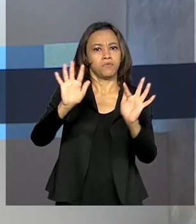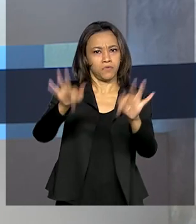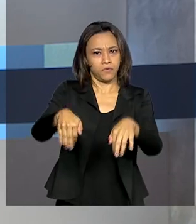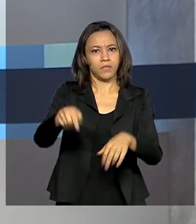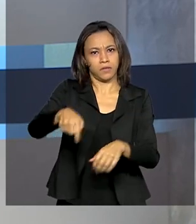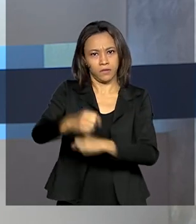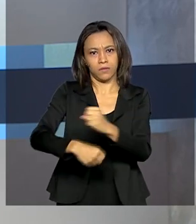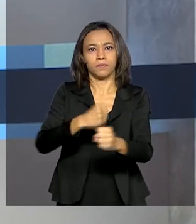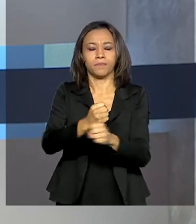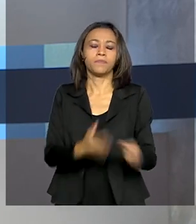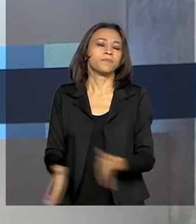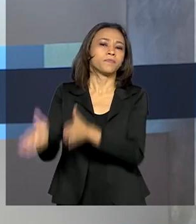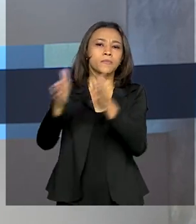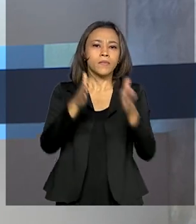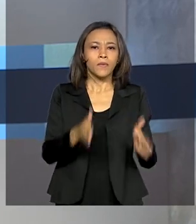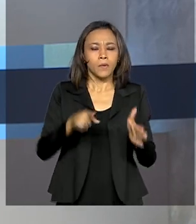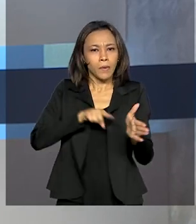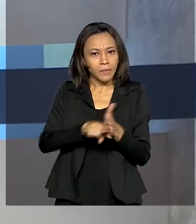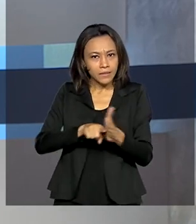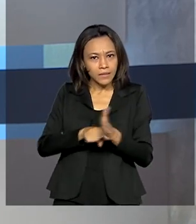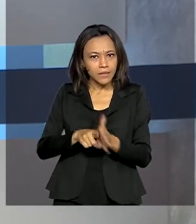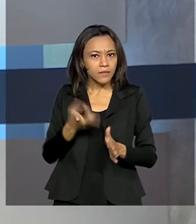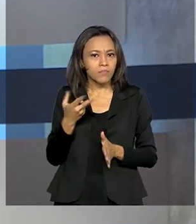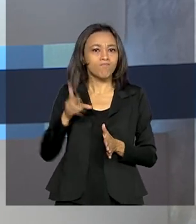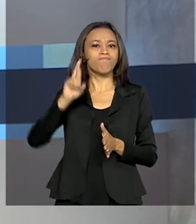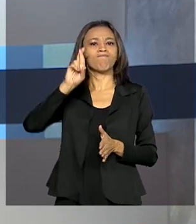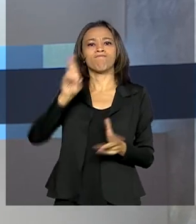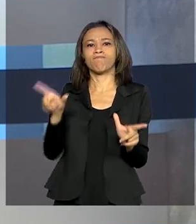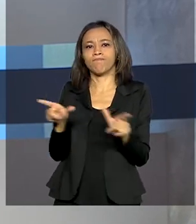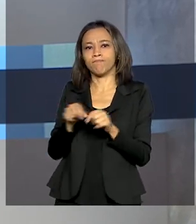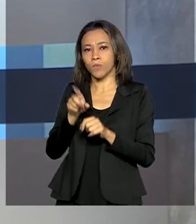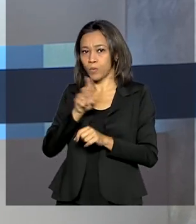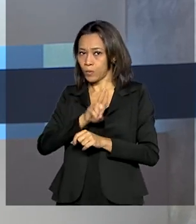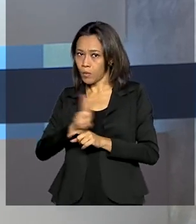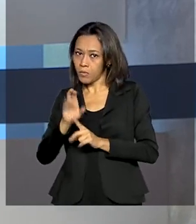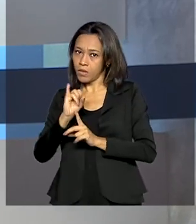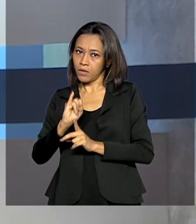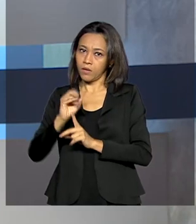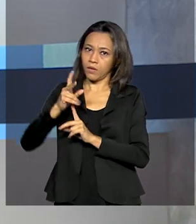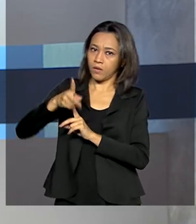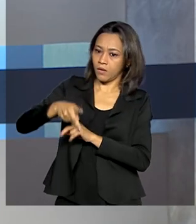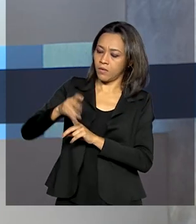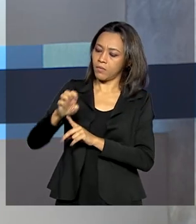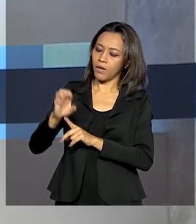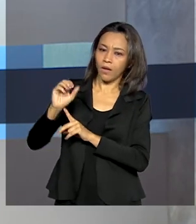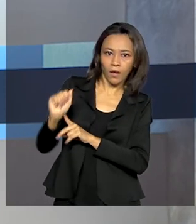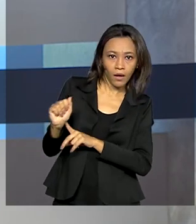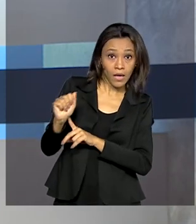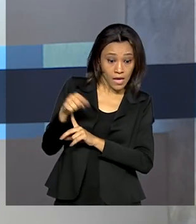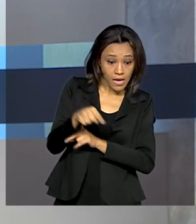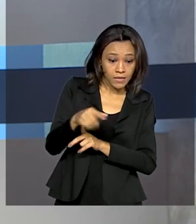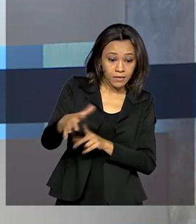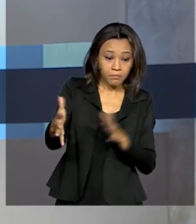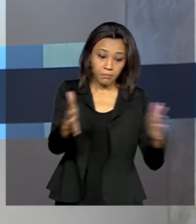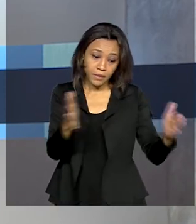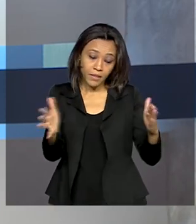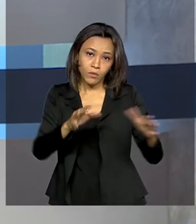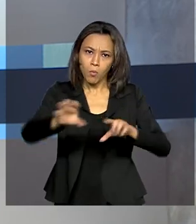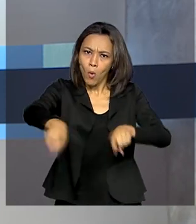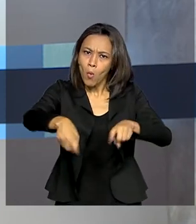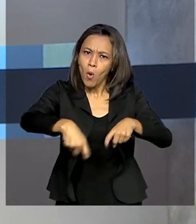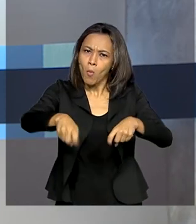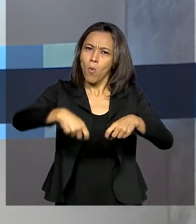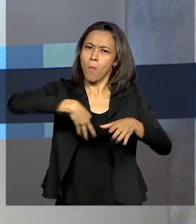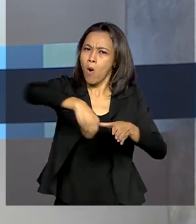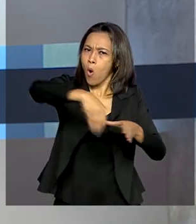E uma pesquisa do IPEA, o Instituto de Pesquisa Econômica Aplicada, mostra que esse bom momento da produção no campo vai